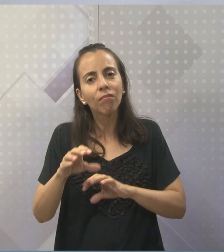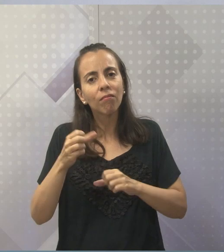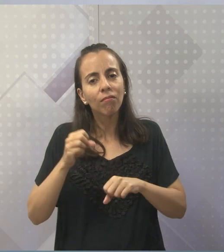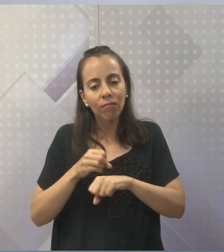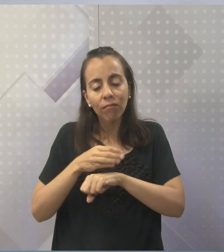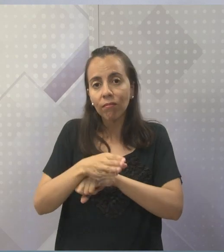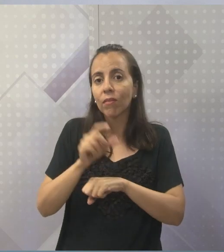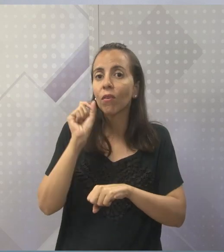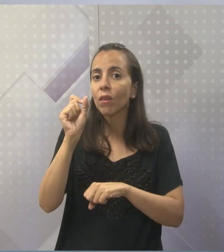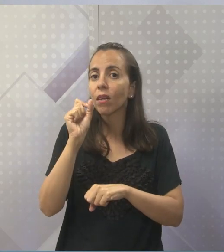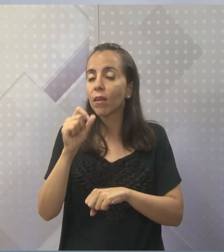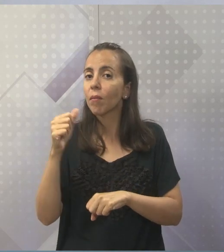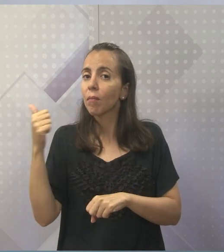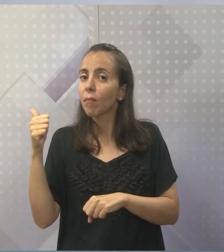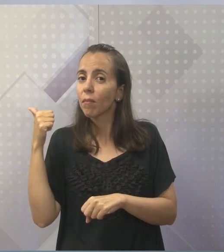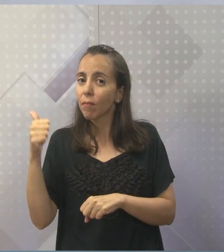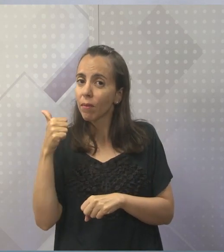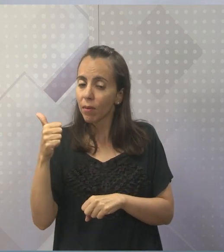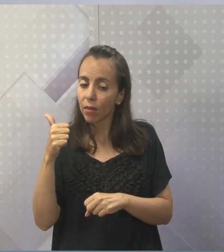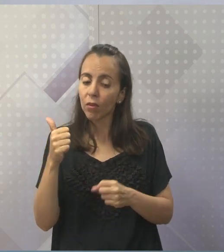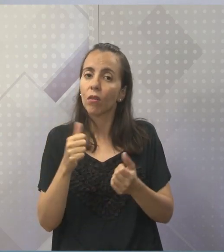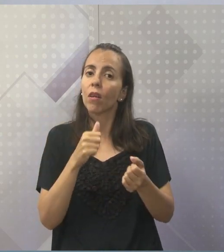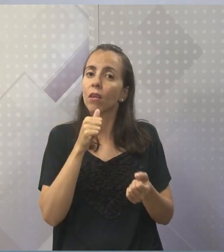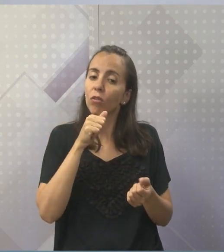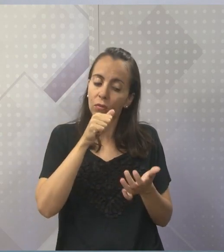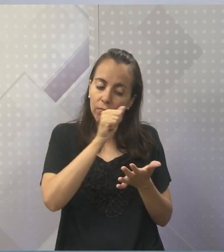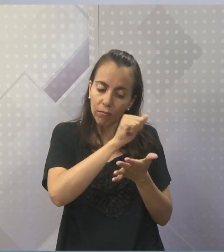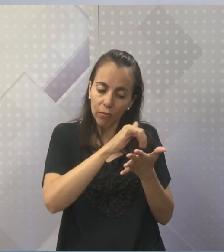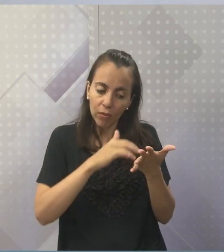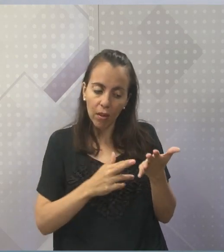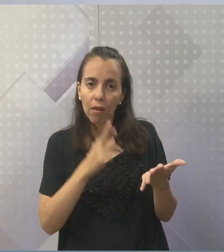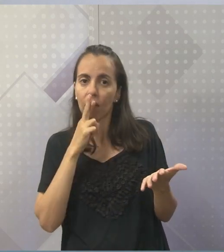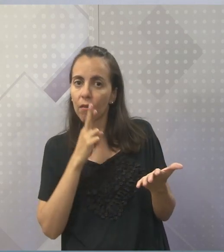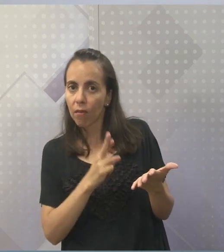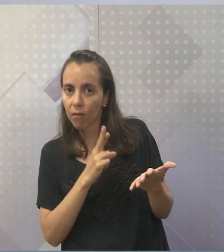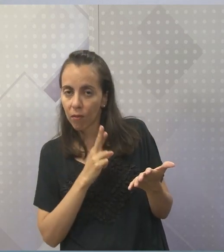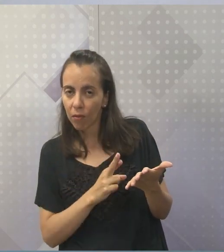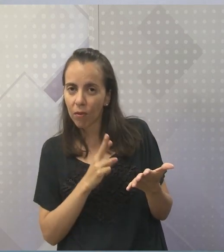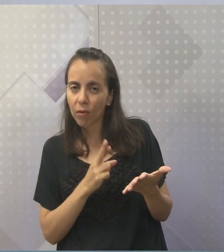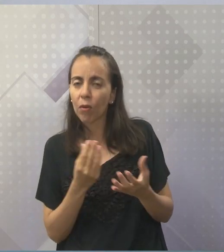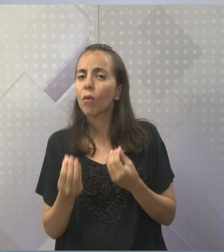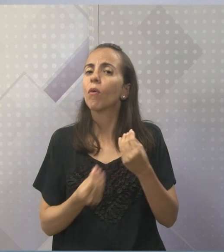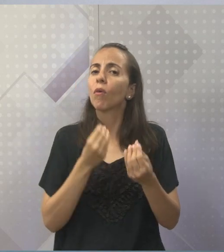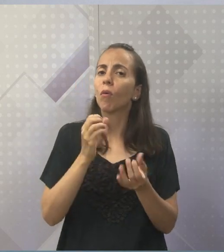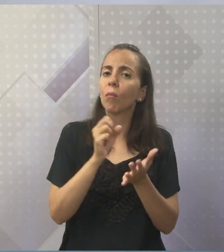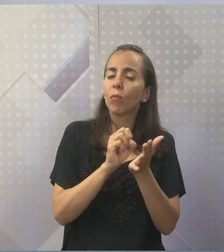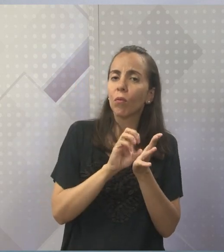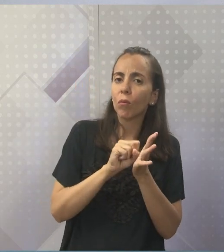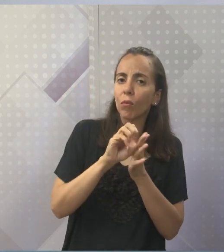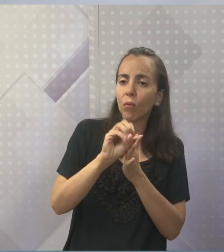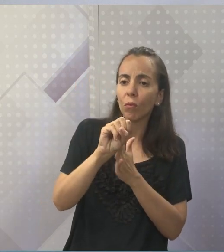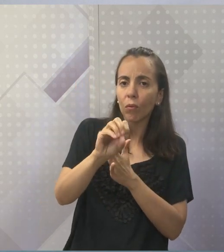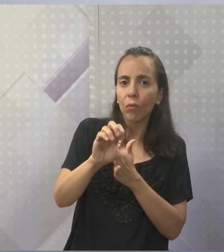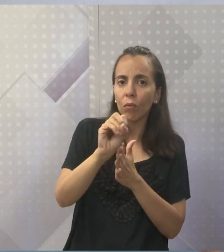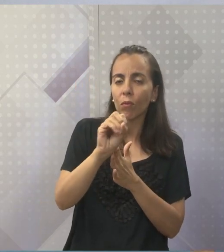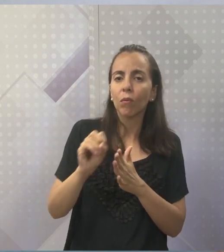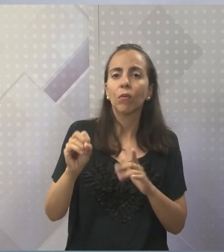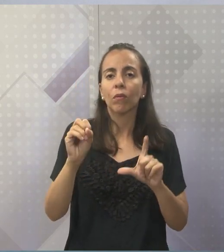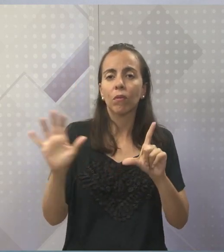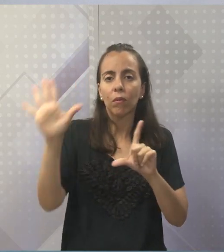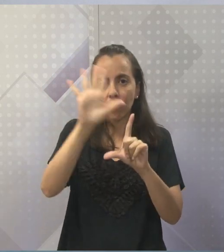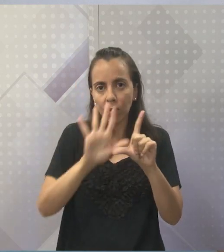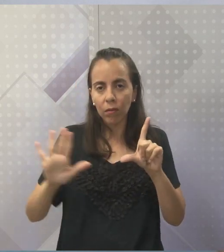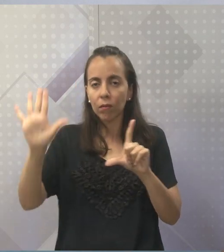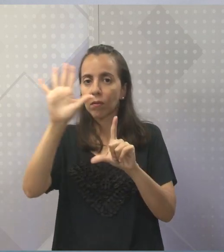questionário, né? Eu quero que vocês respondam pelo Google Classroom, né? Você aí do Castro Alves, da Escola